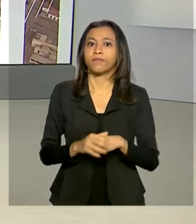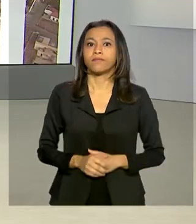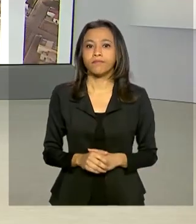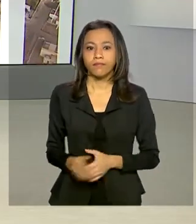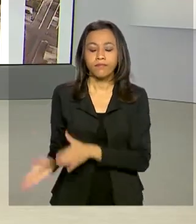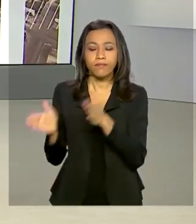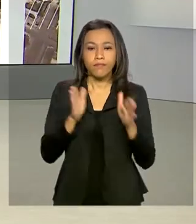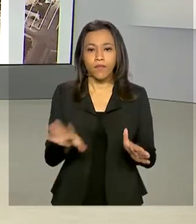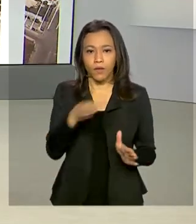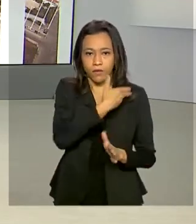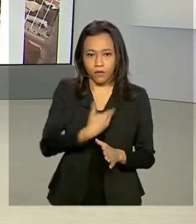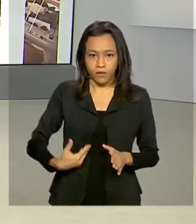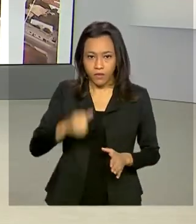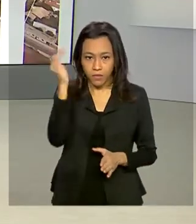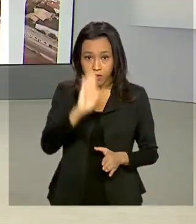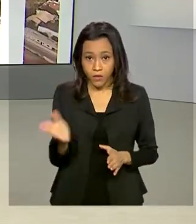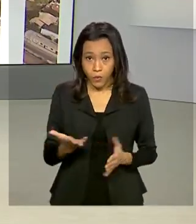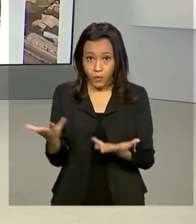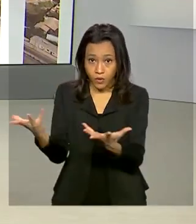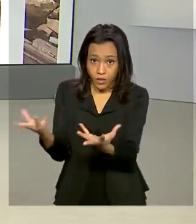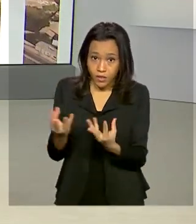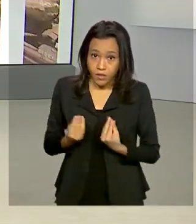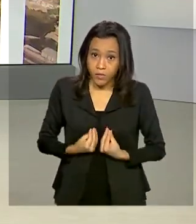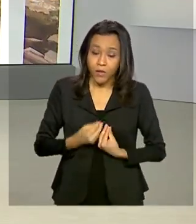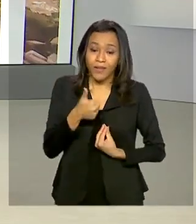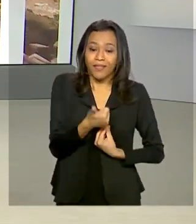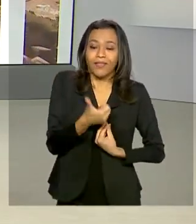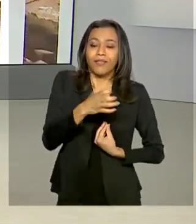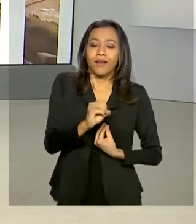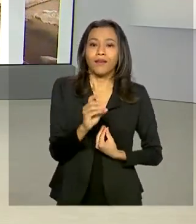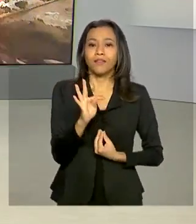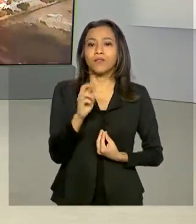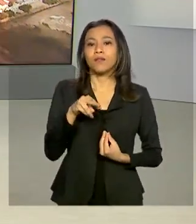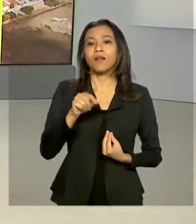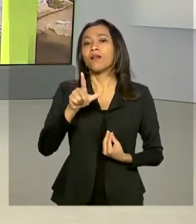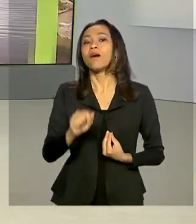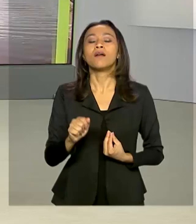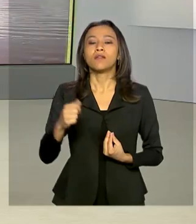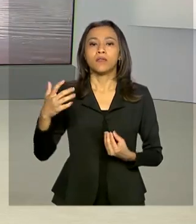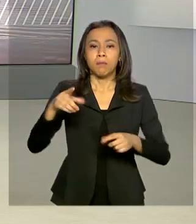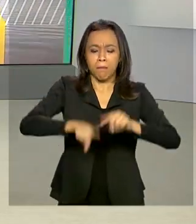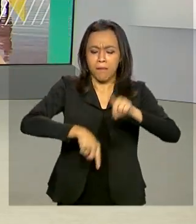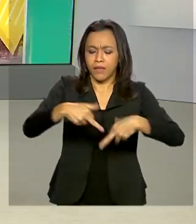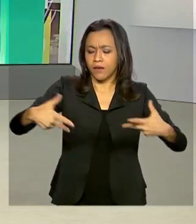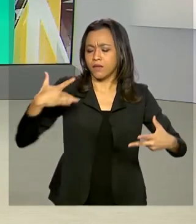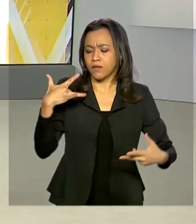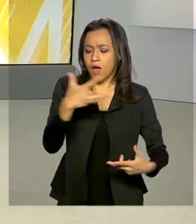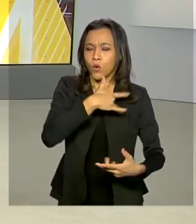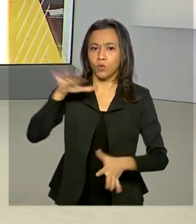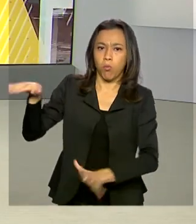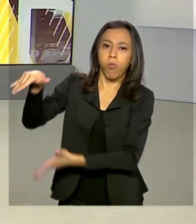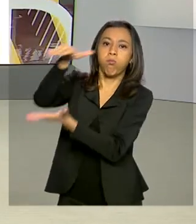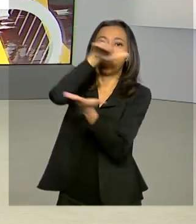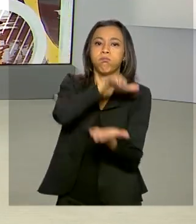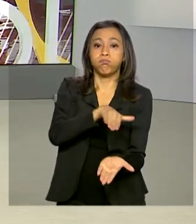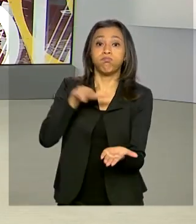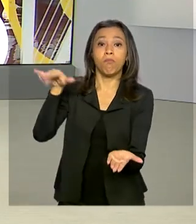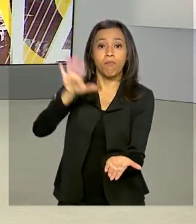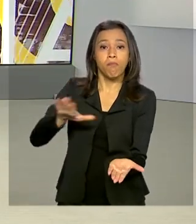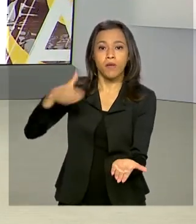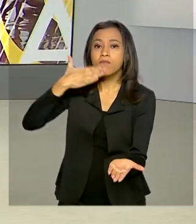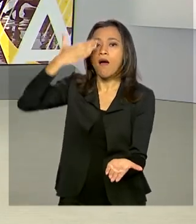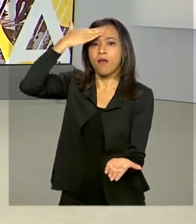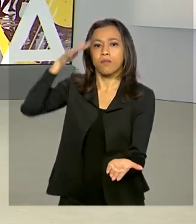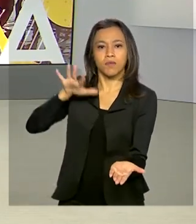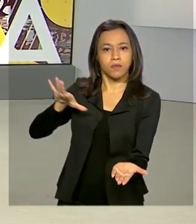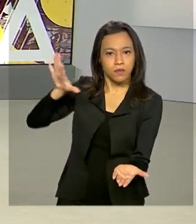E o governo brasileiro recebeu hoje pela manhã 10 toneladas de material de saúde doados pelos Emirados Árabes. A gente conversa agora